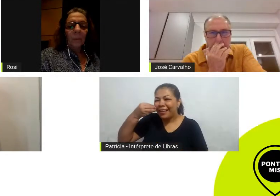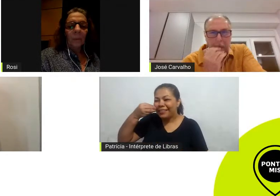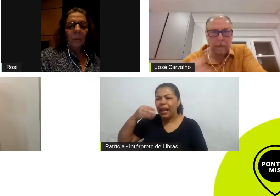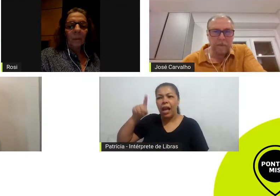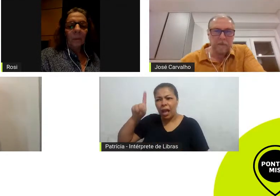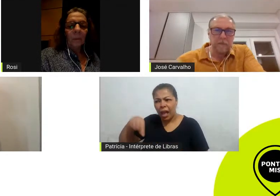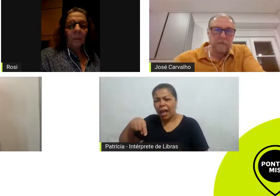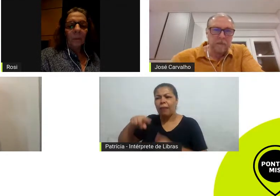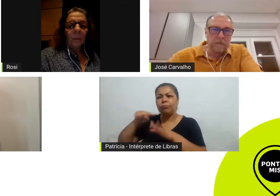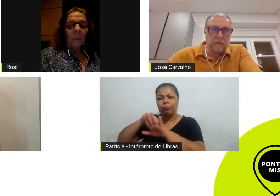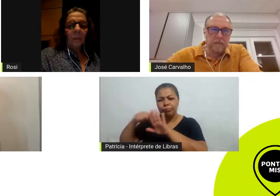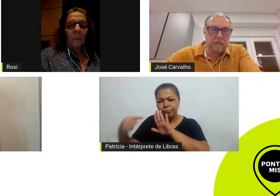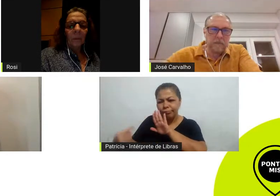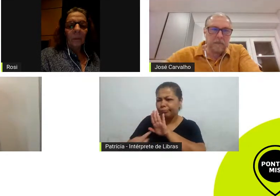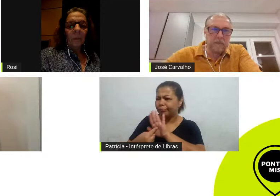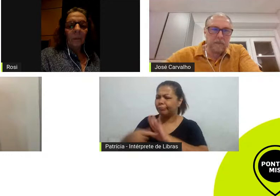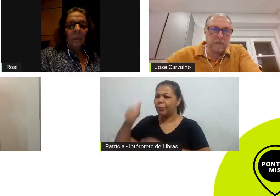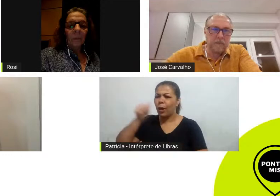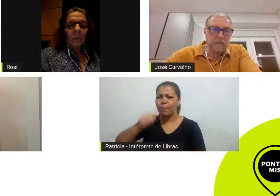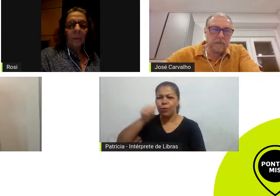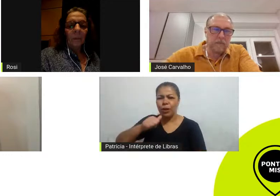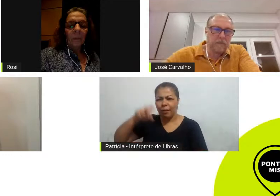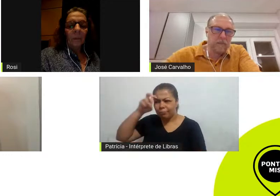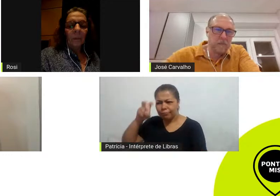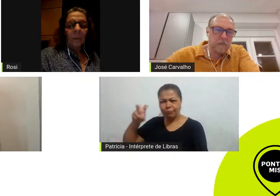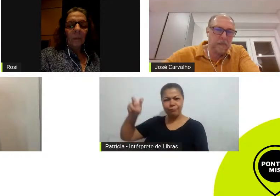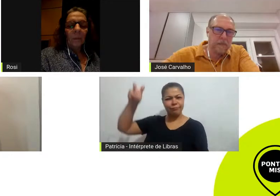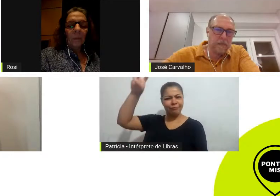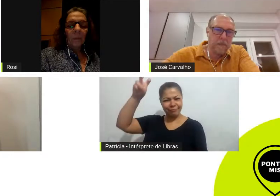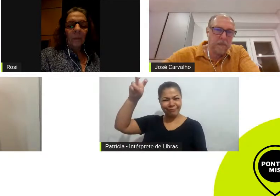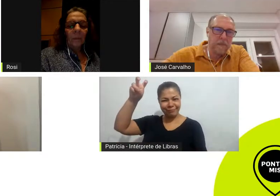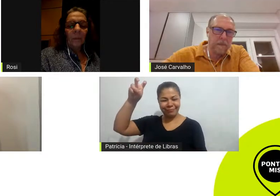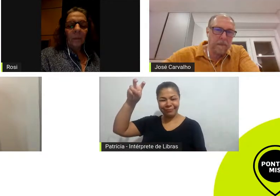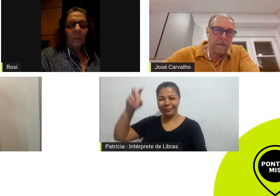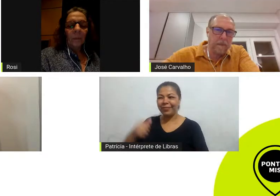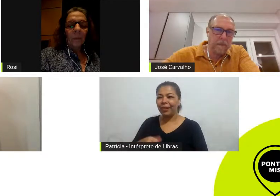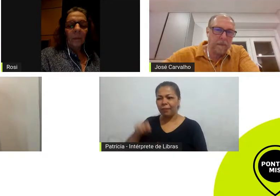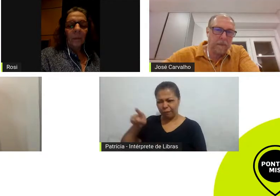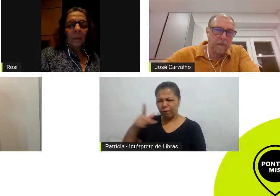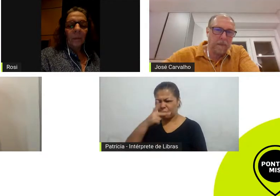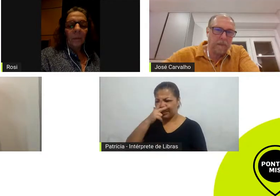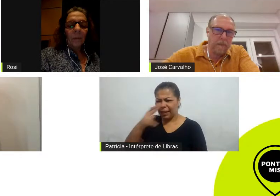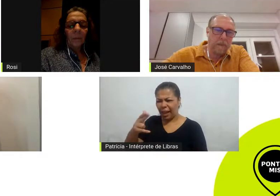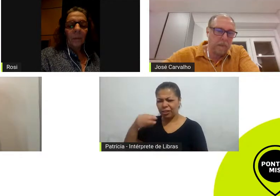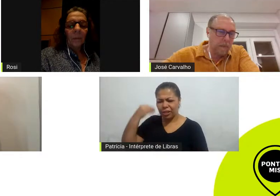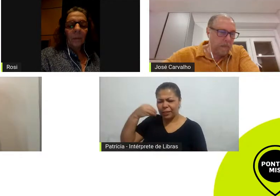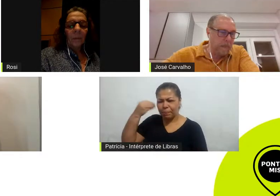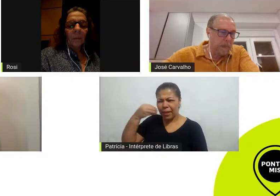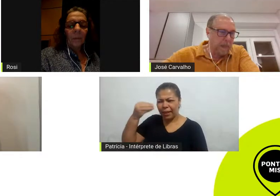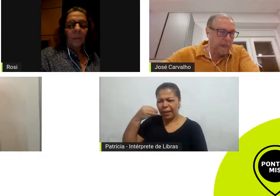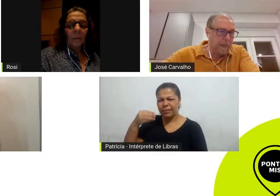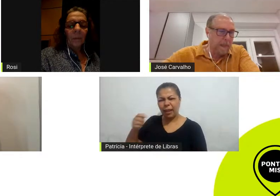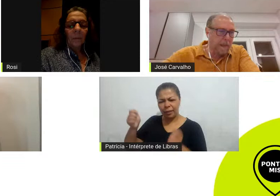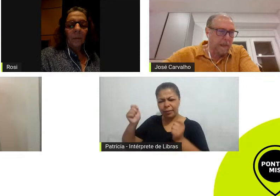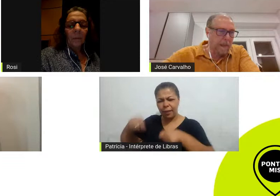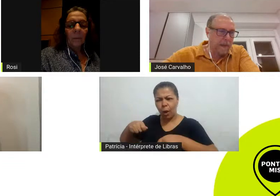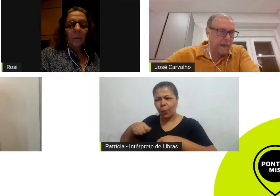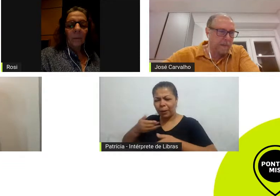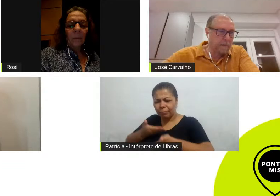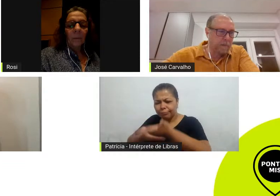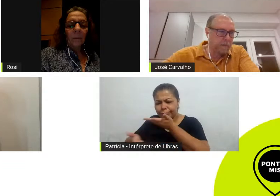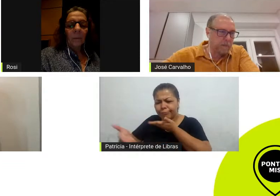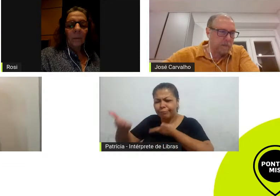trempo você acha que a Morgana ela dialogava um pouco com essa visão dessa mulher que era uma mulher que